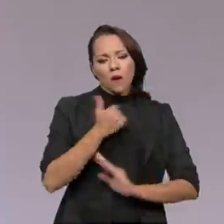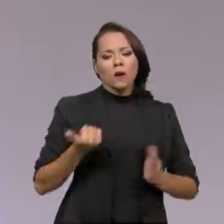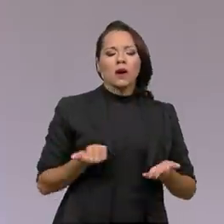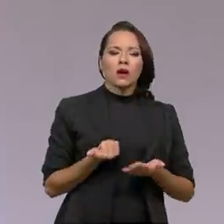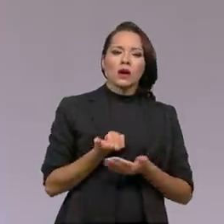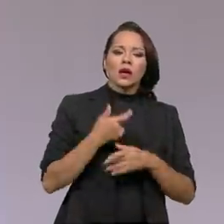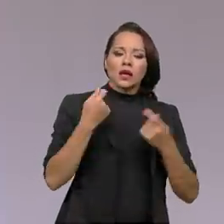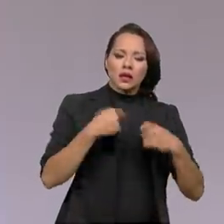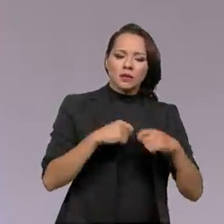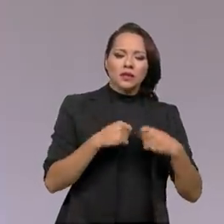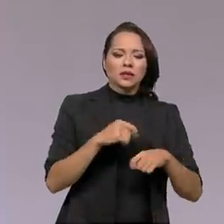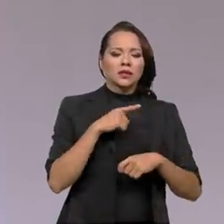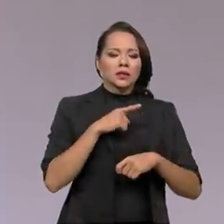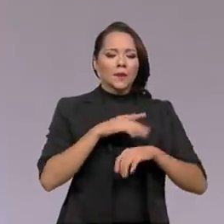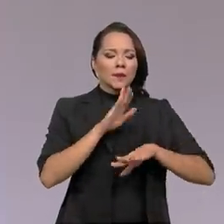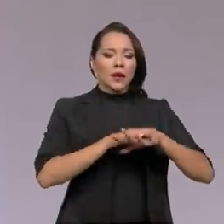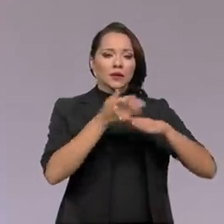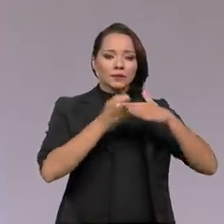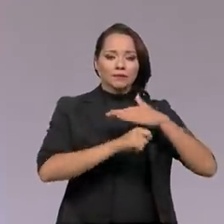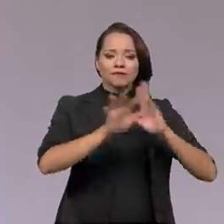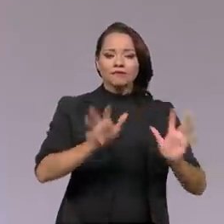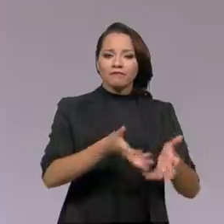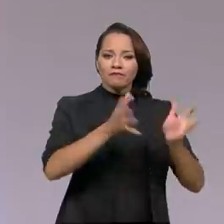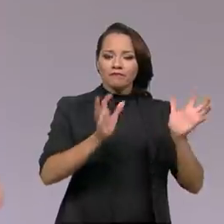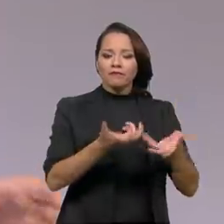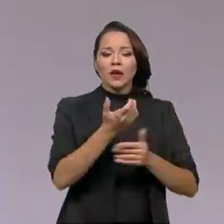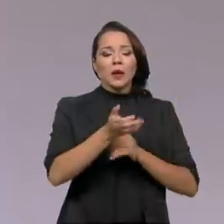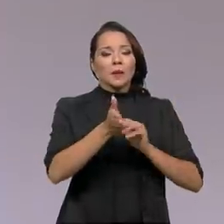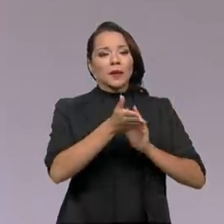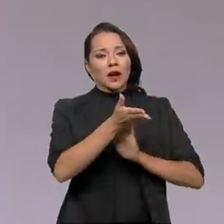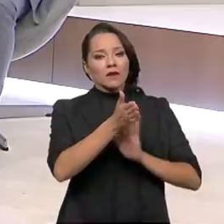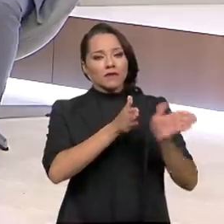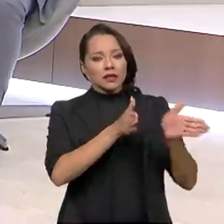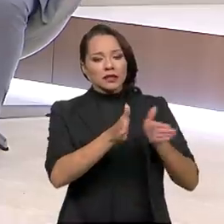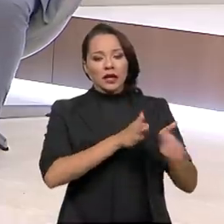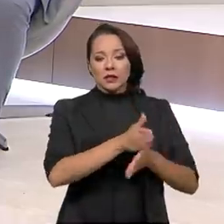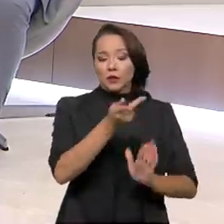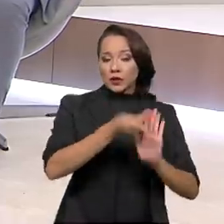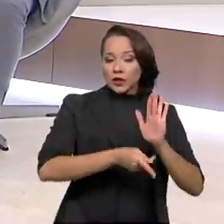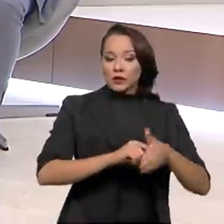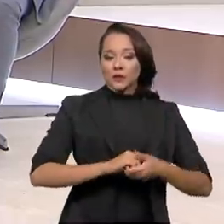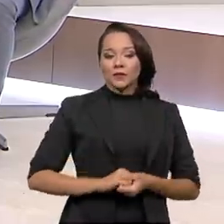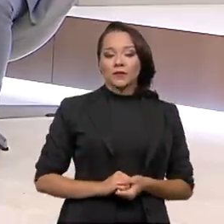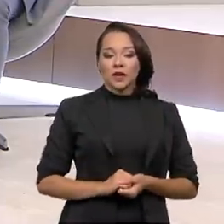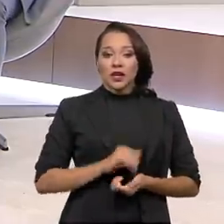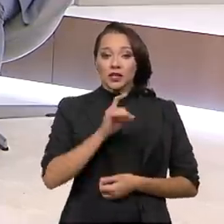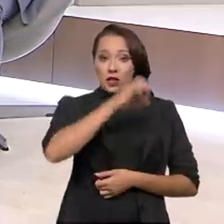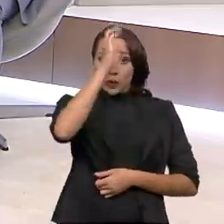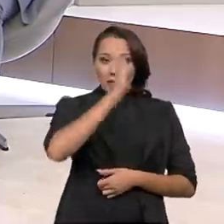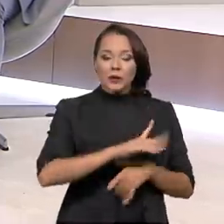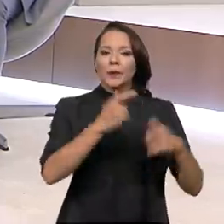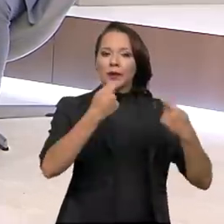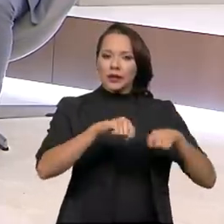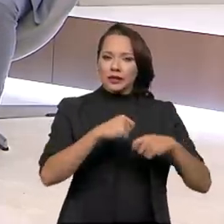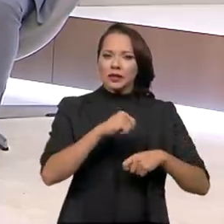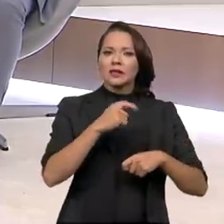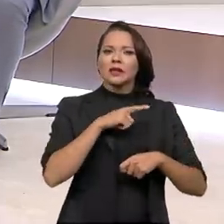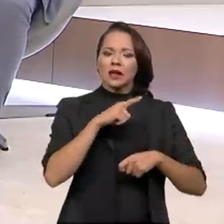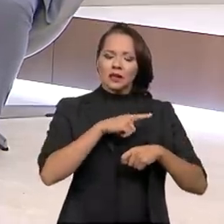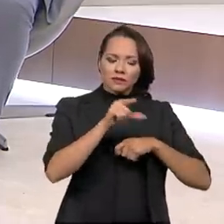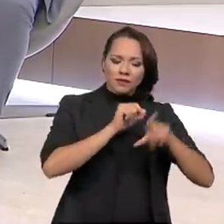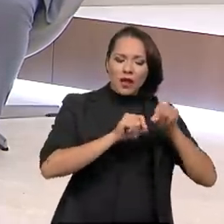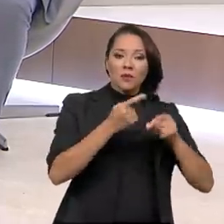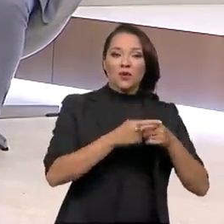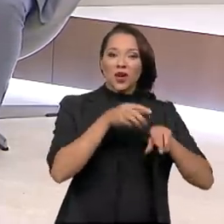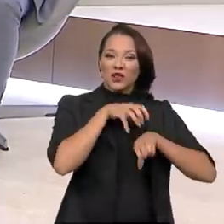tem muito dinheiro que precisa ser investido para viabilizar esses projetos. Só que o Brasil precisa ter essa alternativa porque o